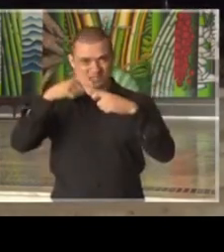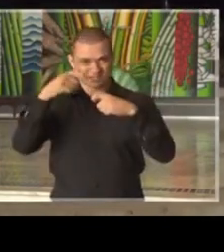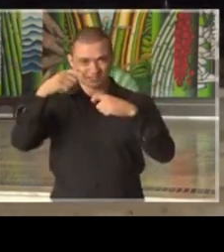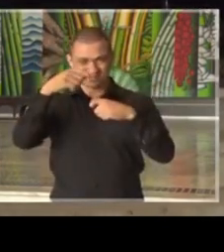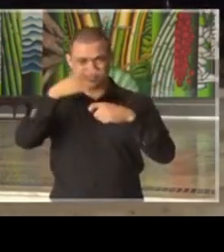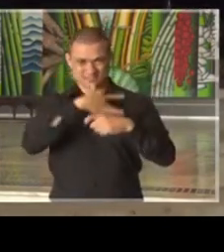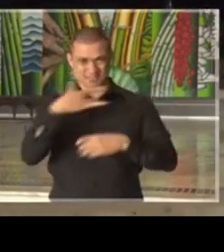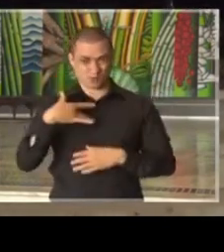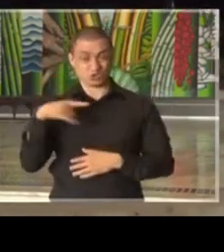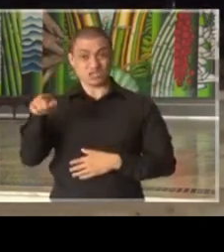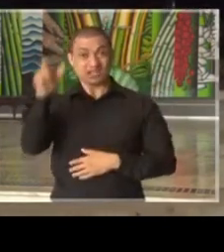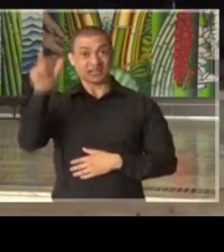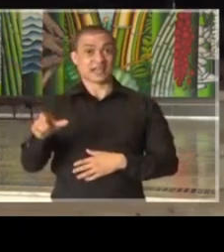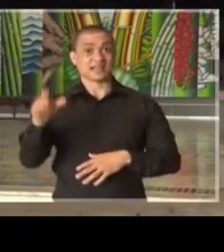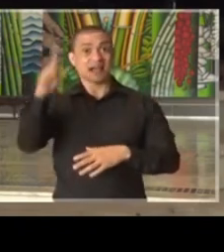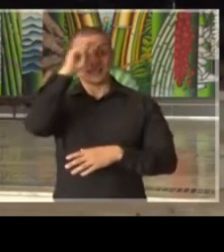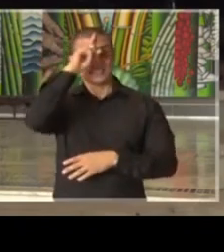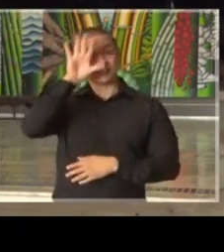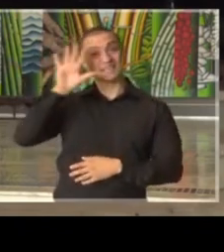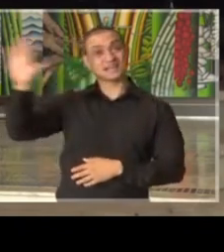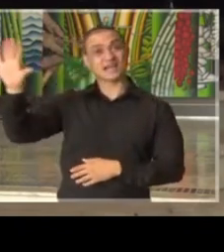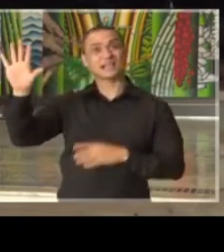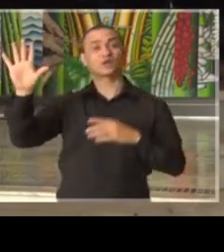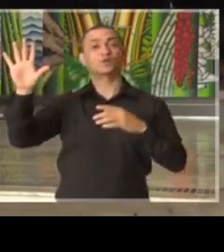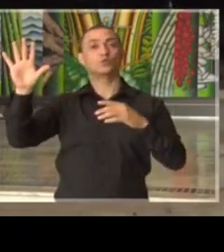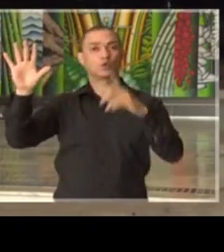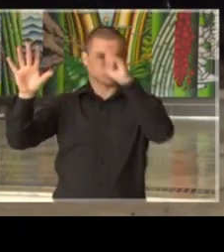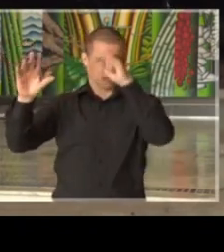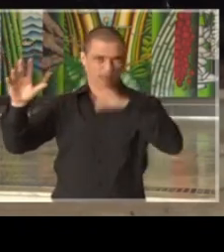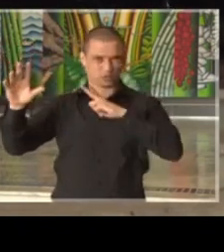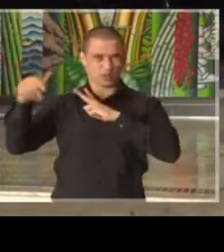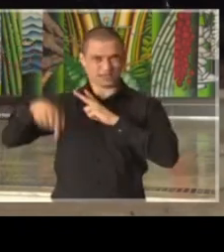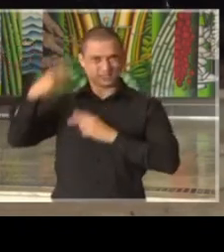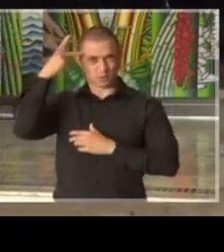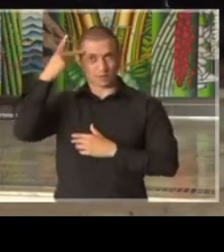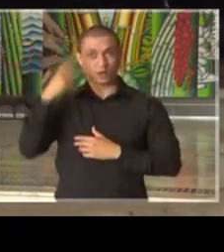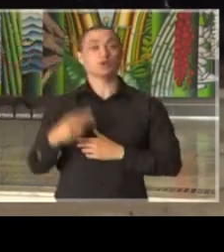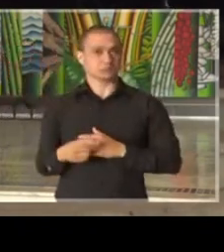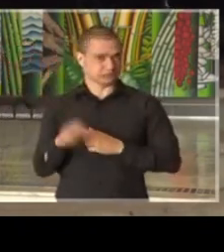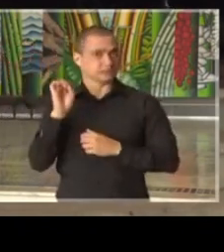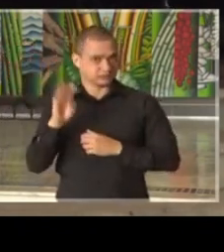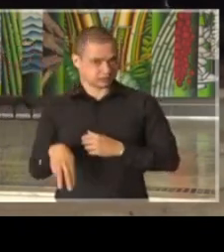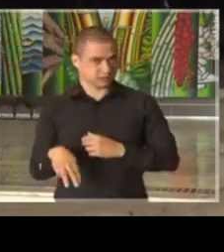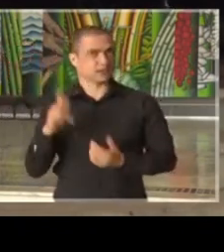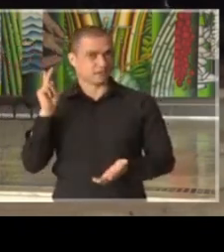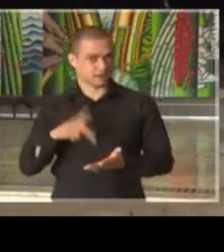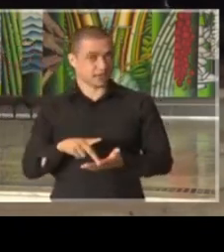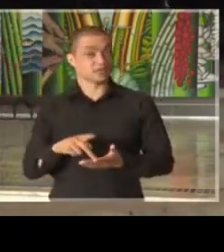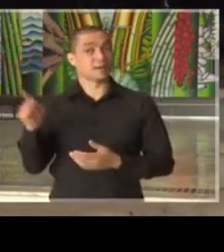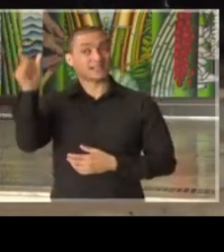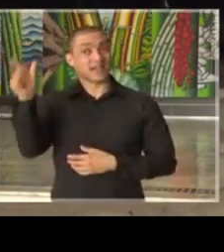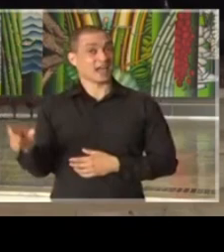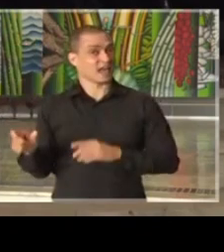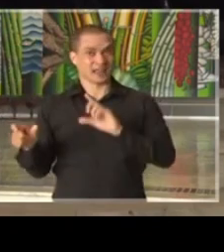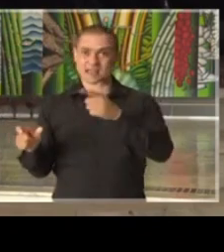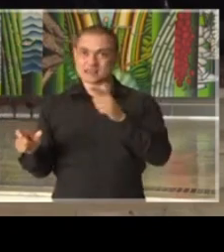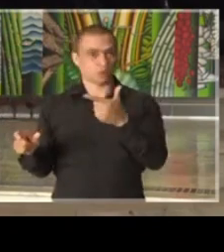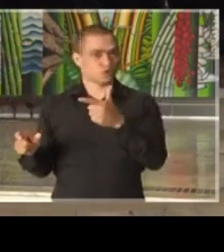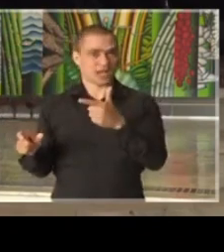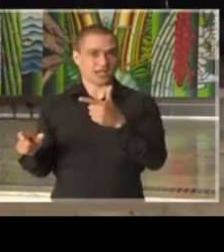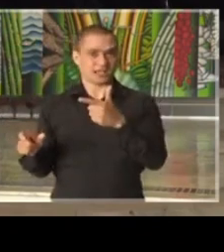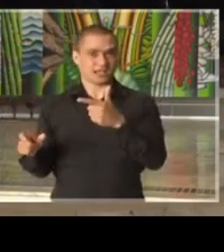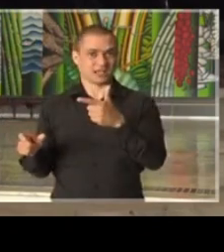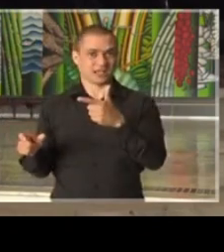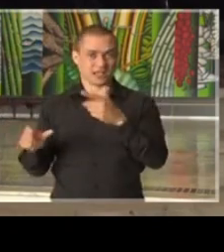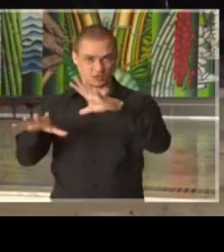estaria internada num hospital privado de São Paulo. Procete, mas ela não tem, este profissional, não